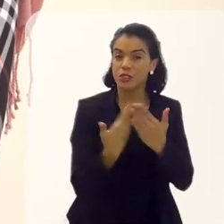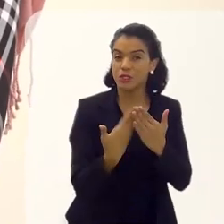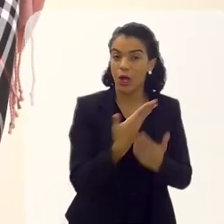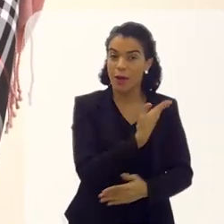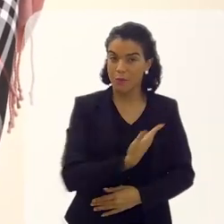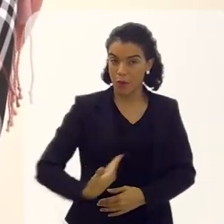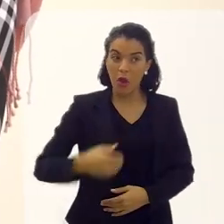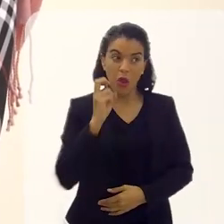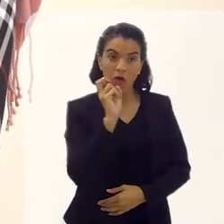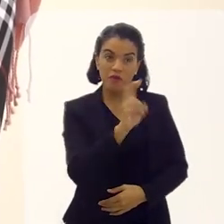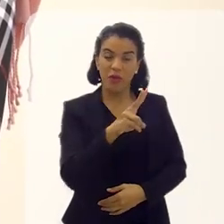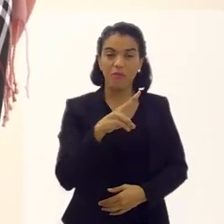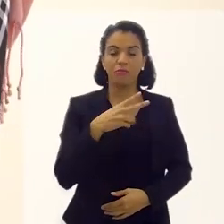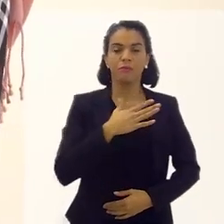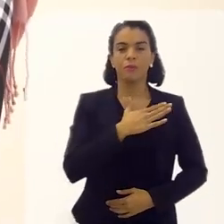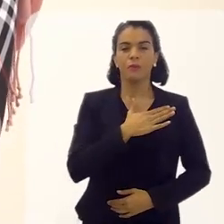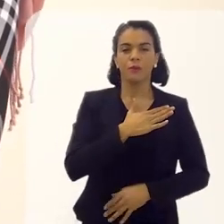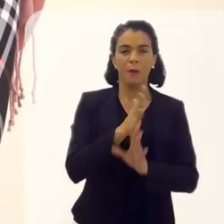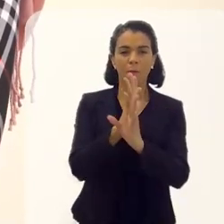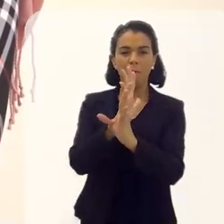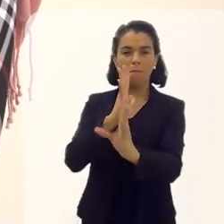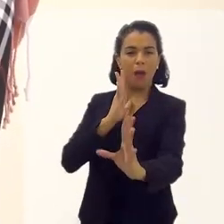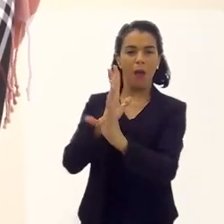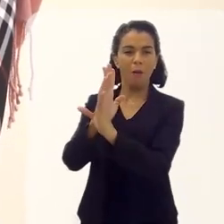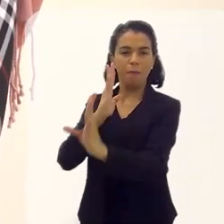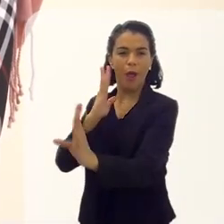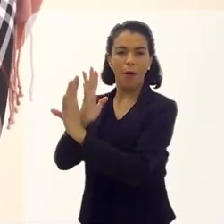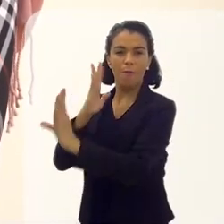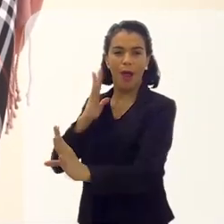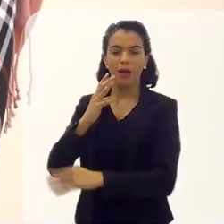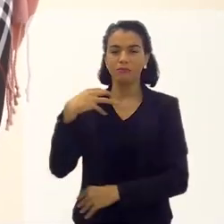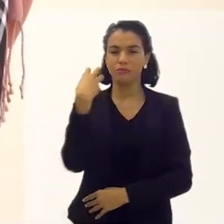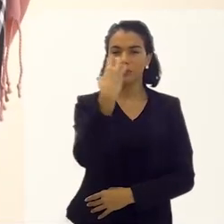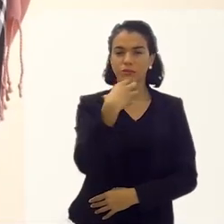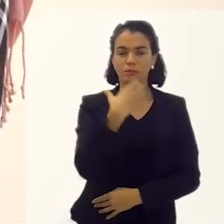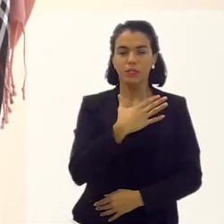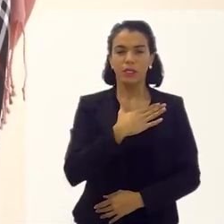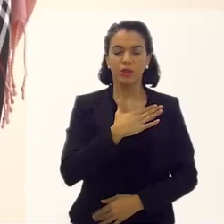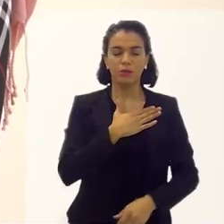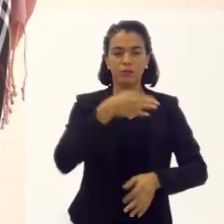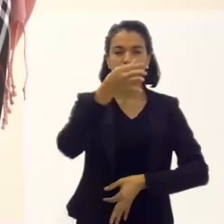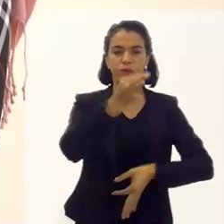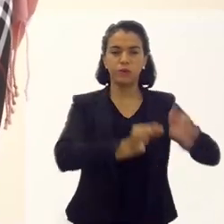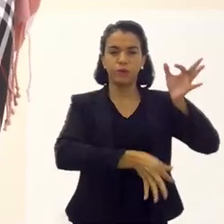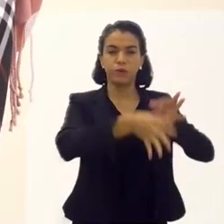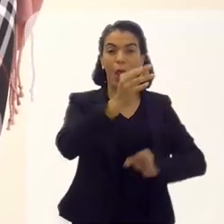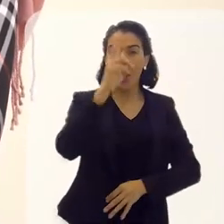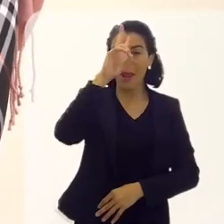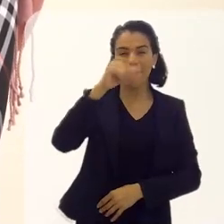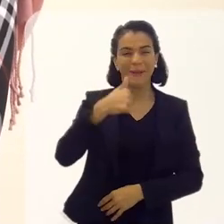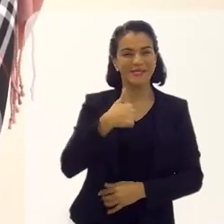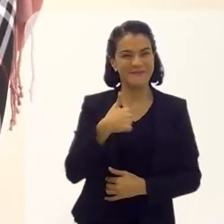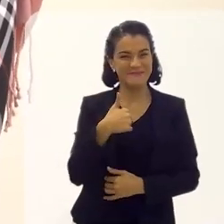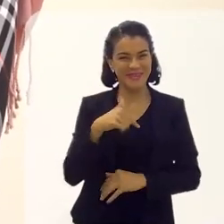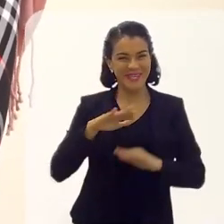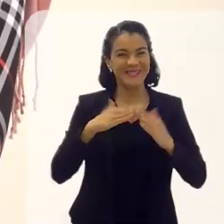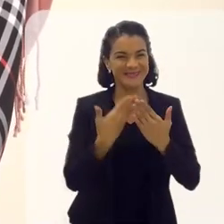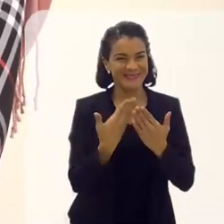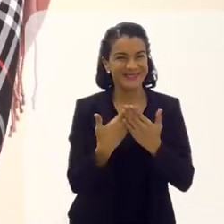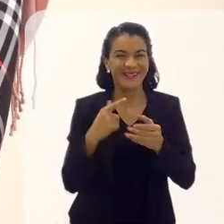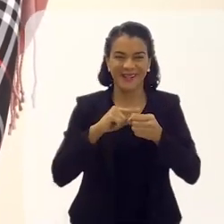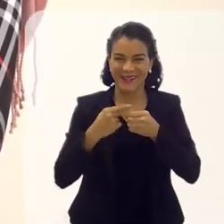duas escolas cantando o hino, que me emocionou muito, porque eu me lembrei da Sônia, daquela Sônia lá do interior de São Paulo.